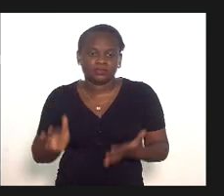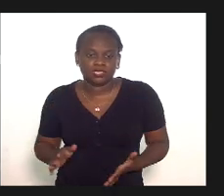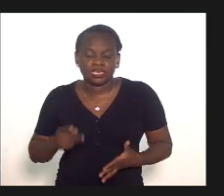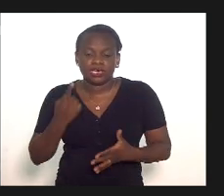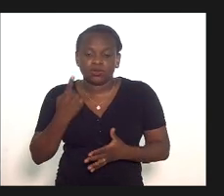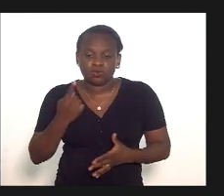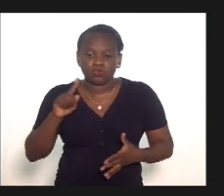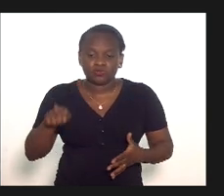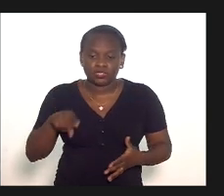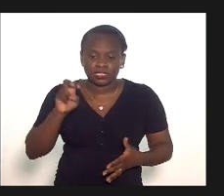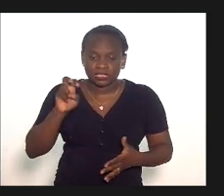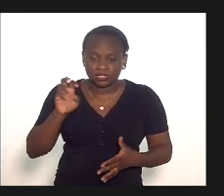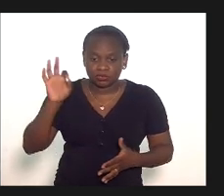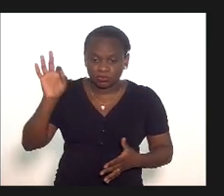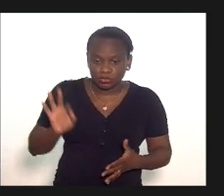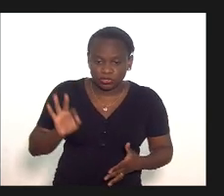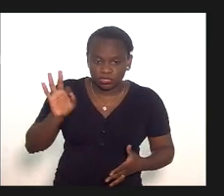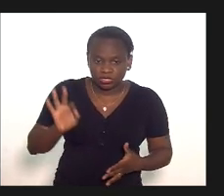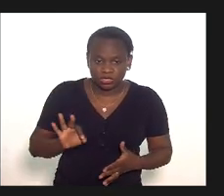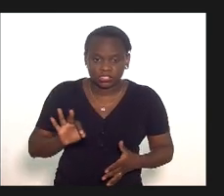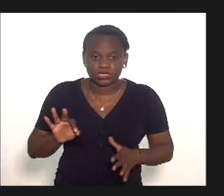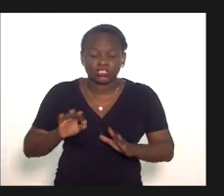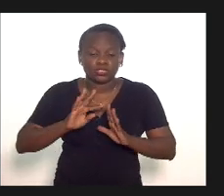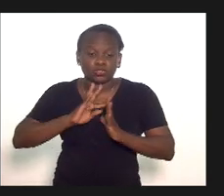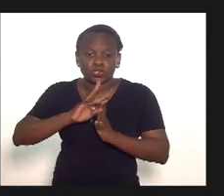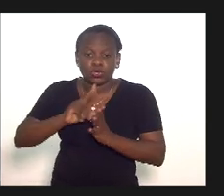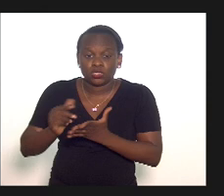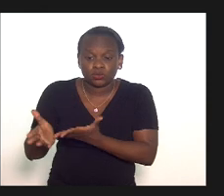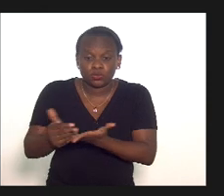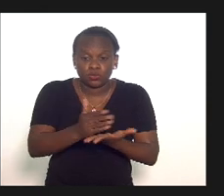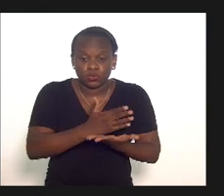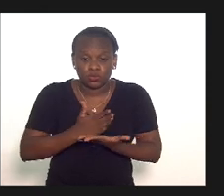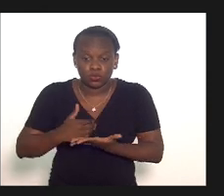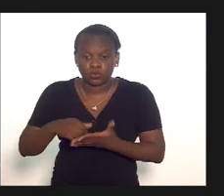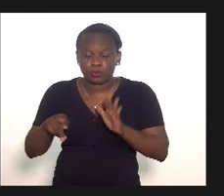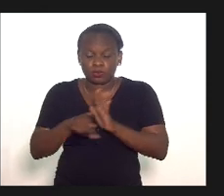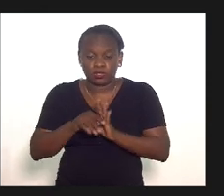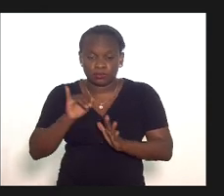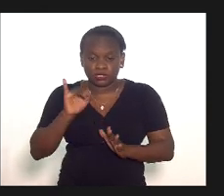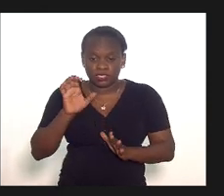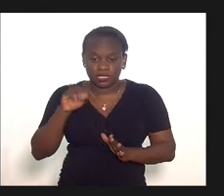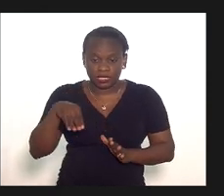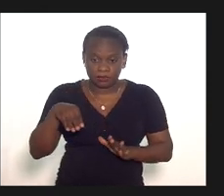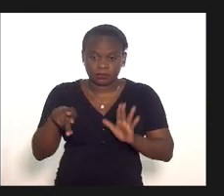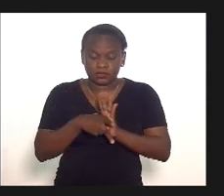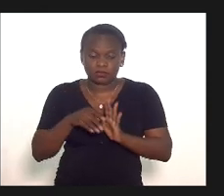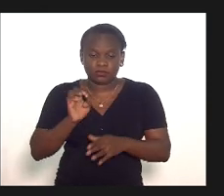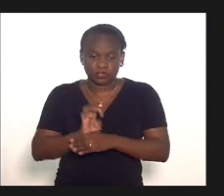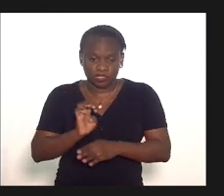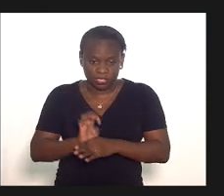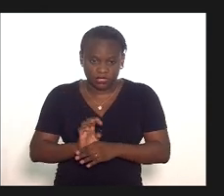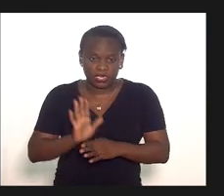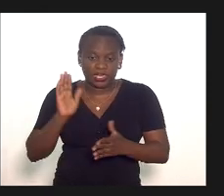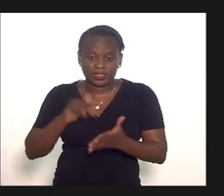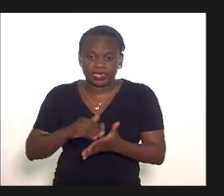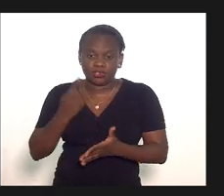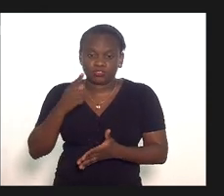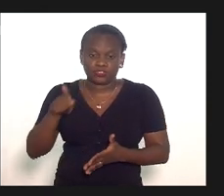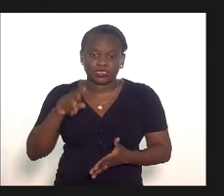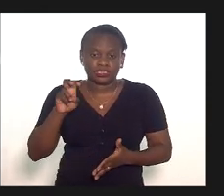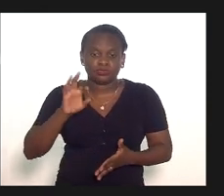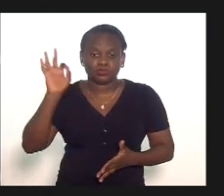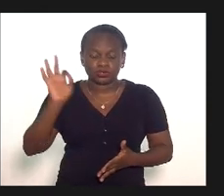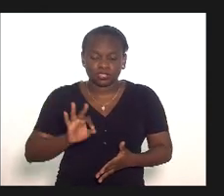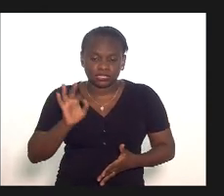a 1,5% de toda arrecadação de ICM do estado até 1,5